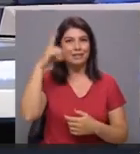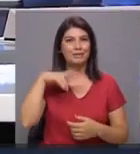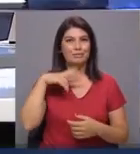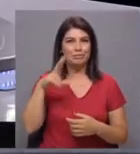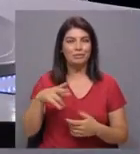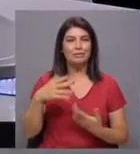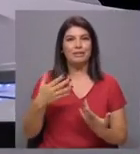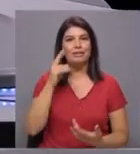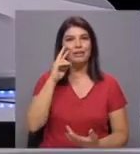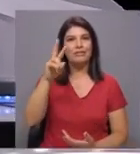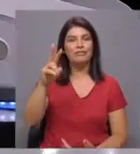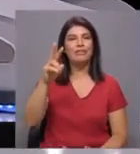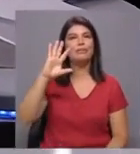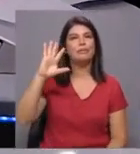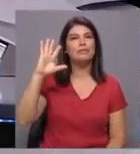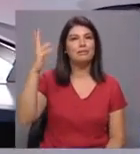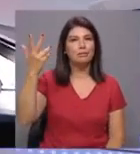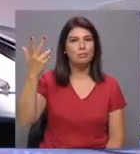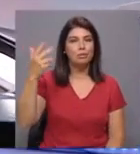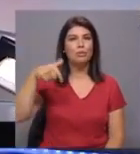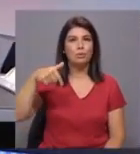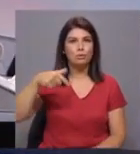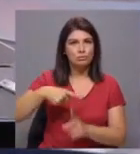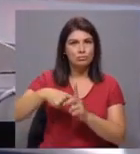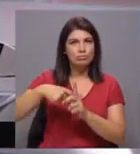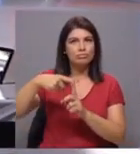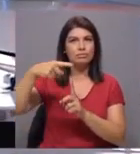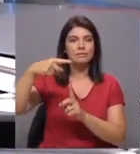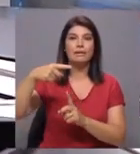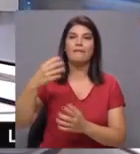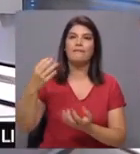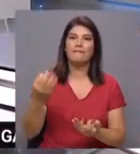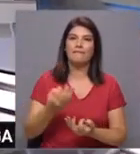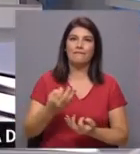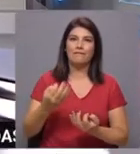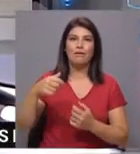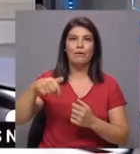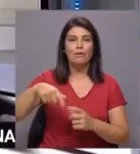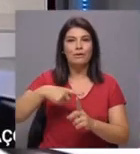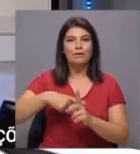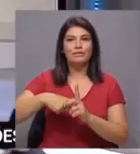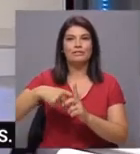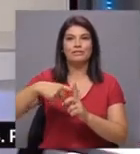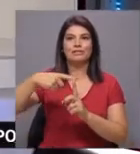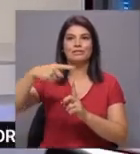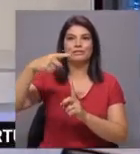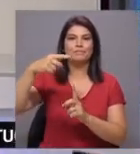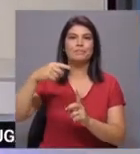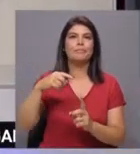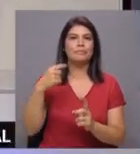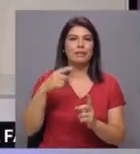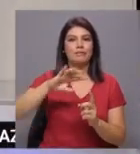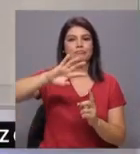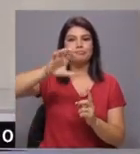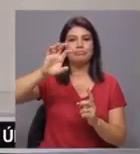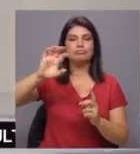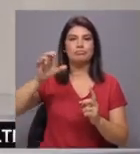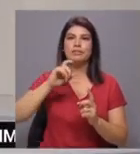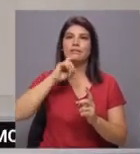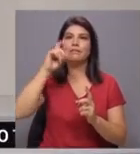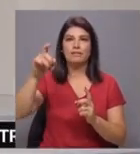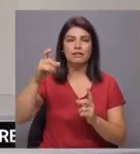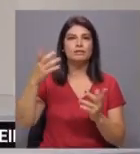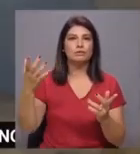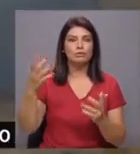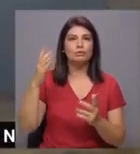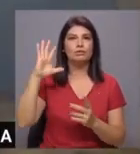Paz. Olá, Bruno Café. Hoje, subida das temperaturas. Olá, João. É verdade. Hoje, subida das temperaturas. Já há muitos distritos com aviso de tempo quente